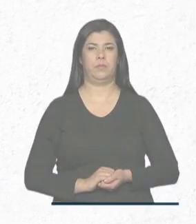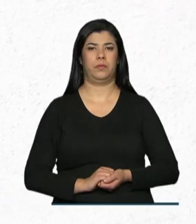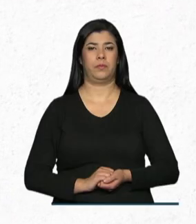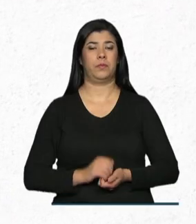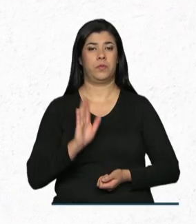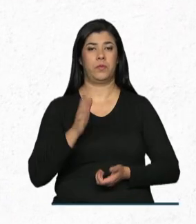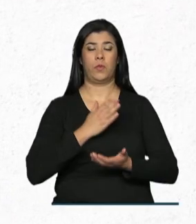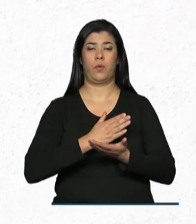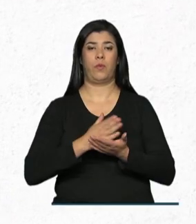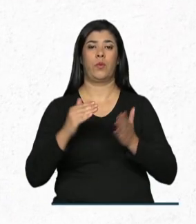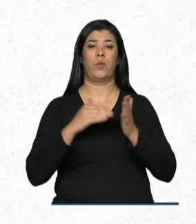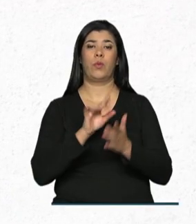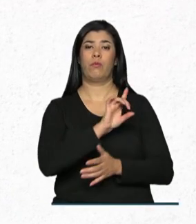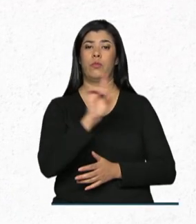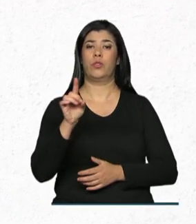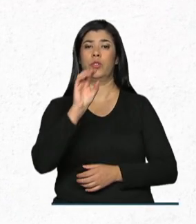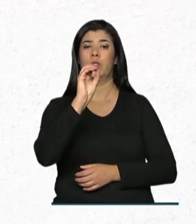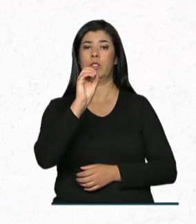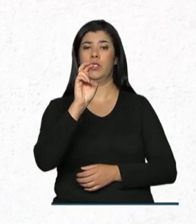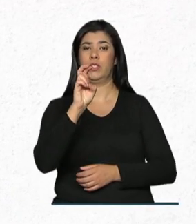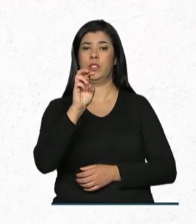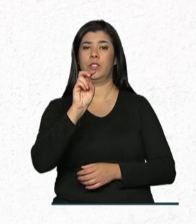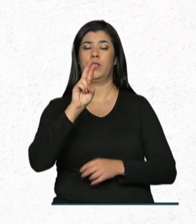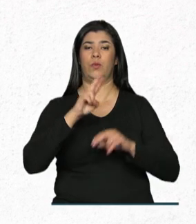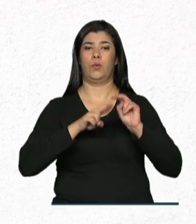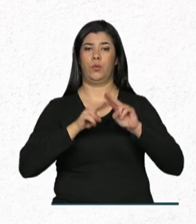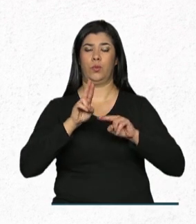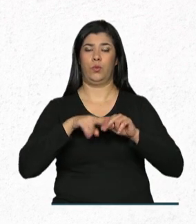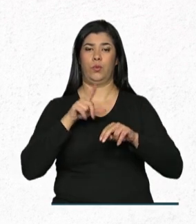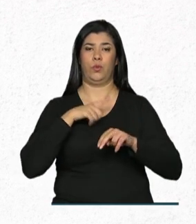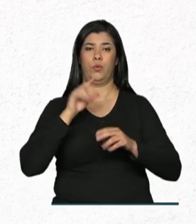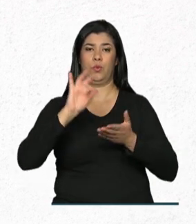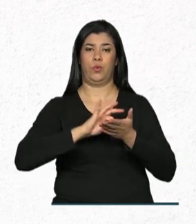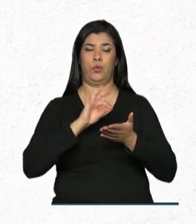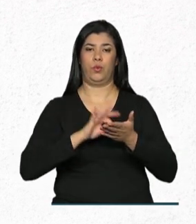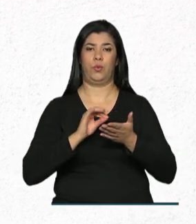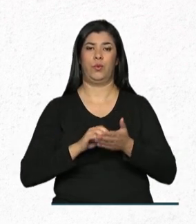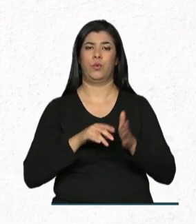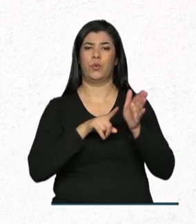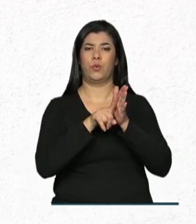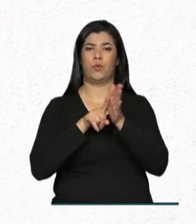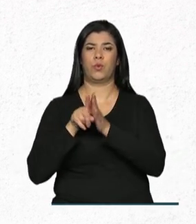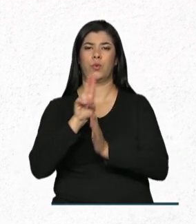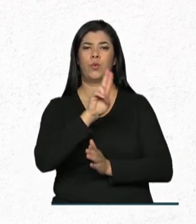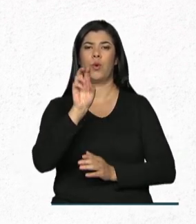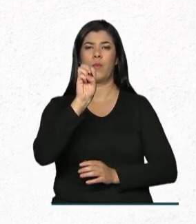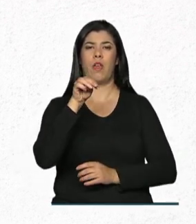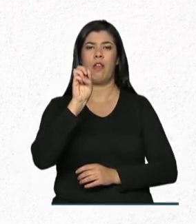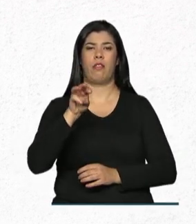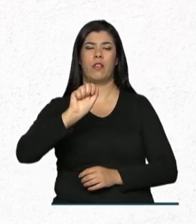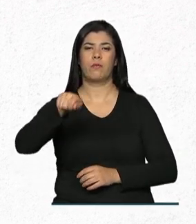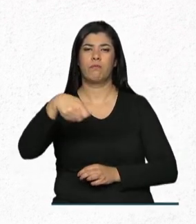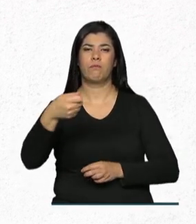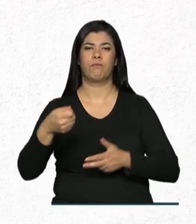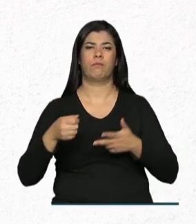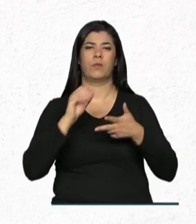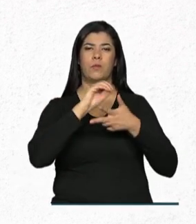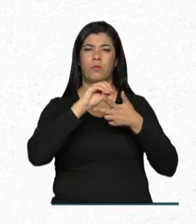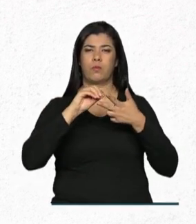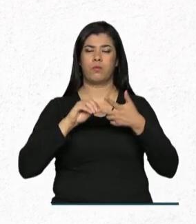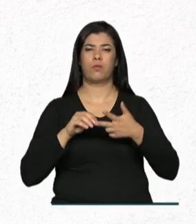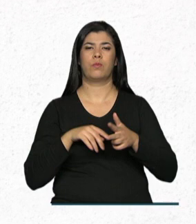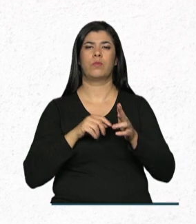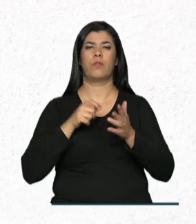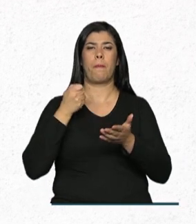Já estão abertas até o dia 5 de junho as inscrições para o Exame Nacional do Ensino Médio 2015. O valor da